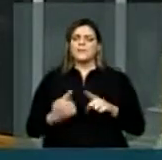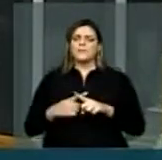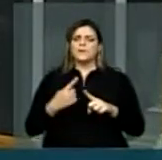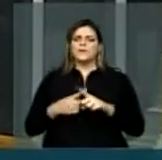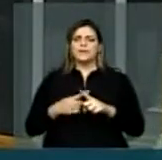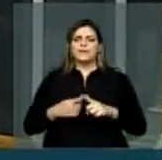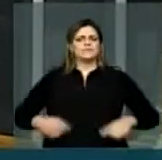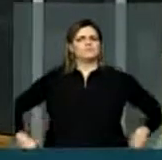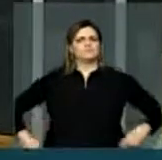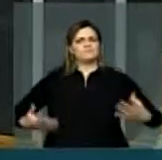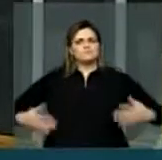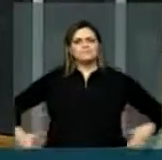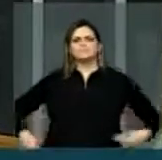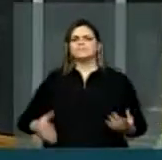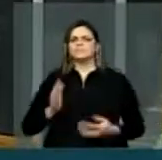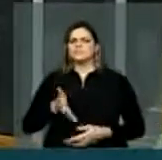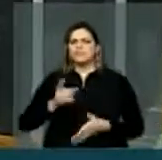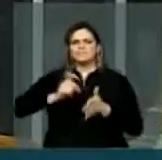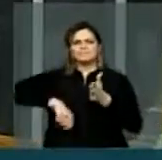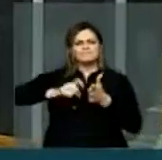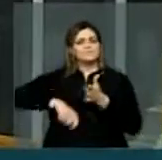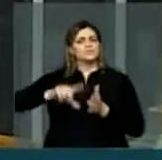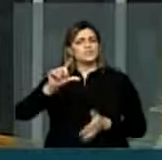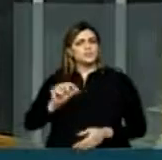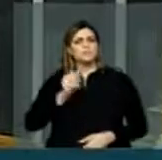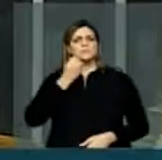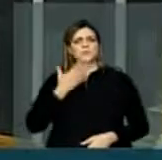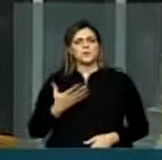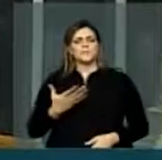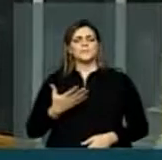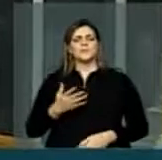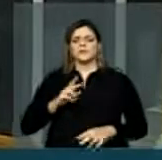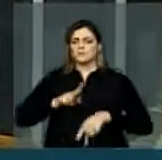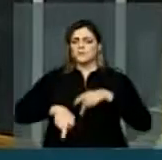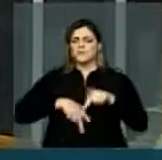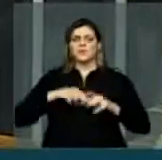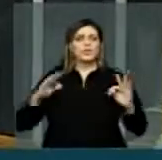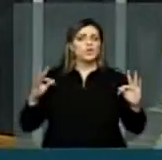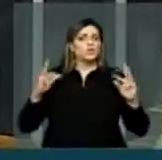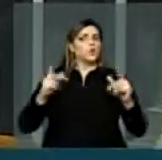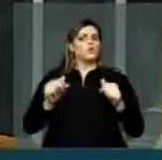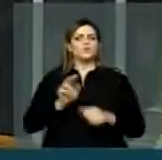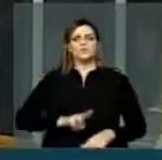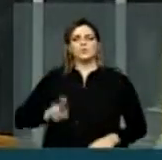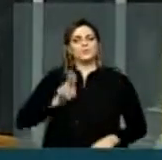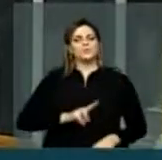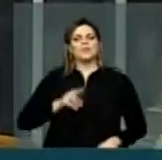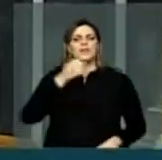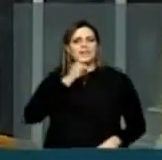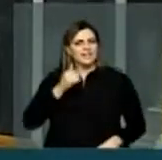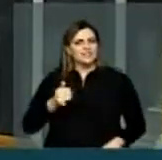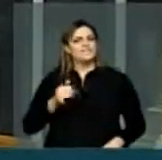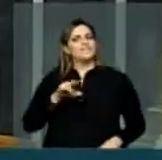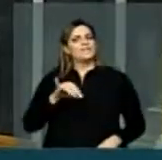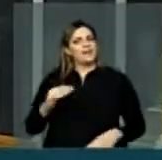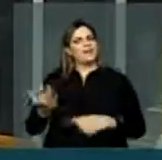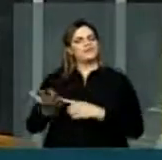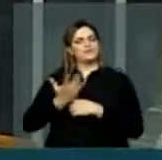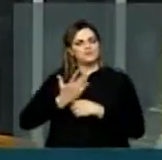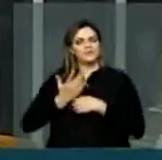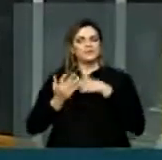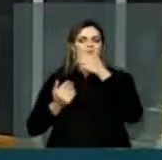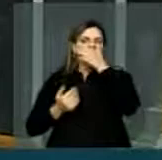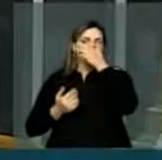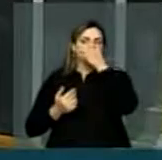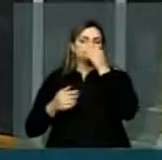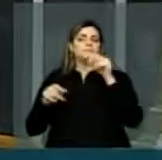população do nosso país. Sabemos que os consumidores de energia elétrica serão os maiores beneficiados, a nossa população brasileira. Como eu já disse aqui anteriormente,